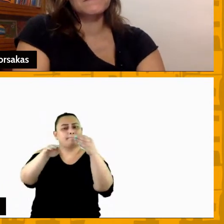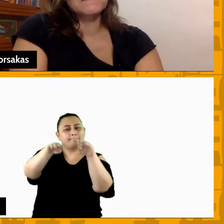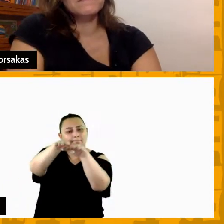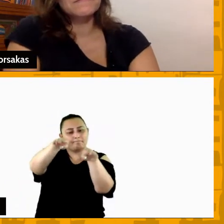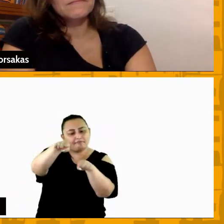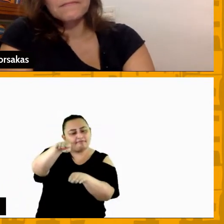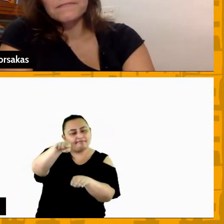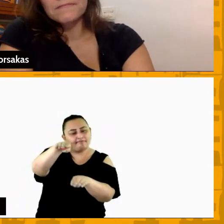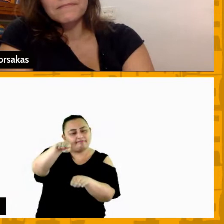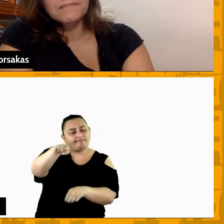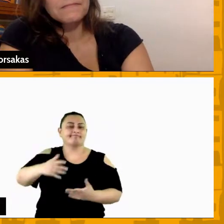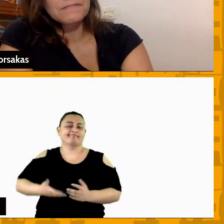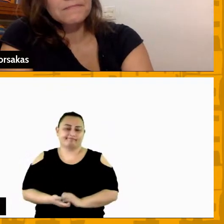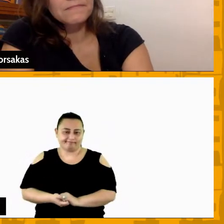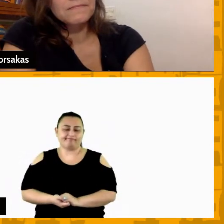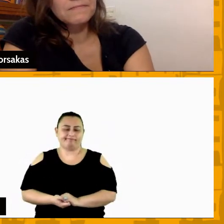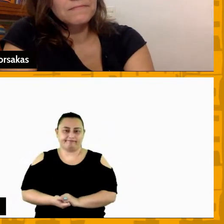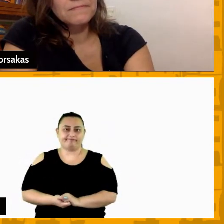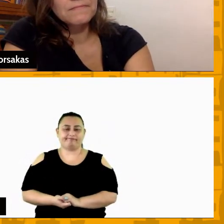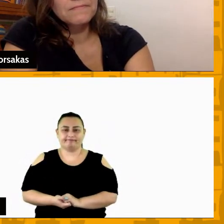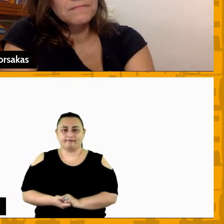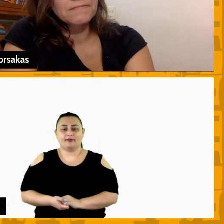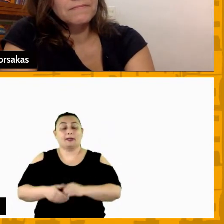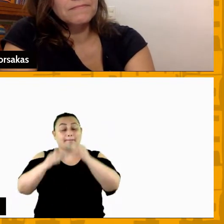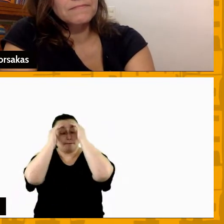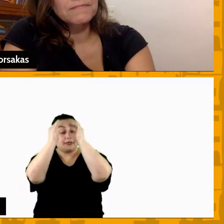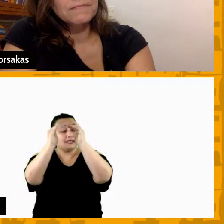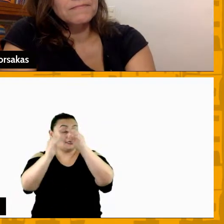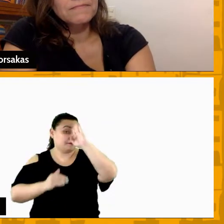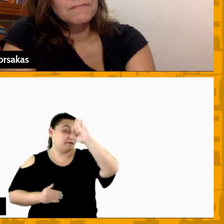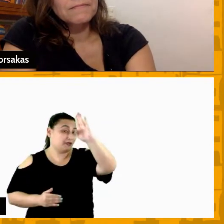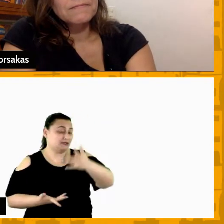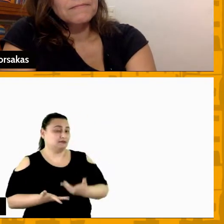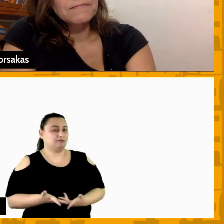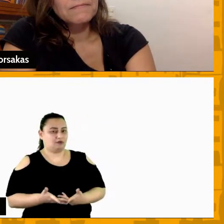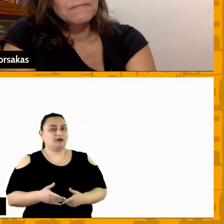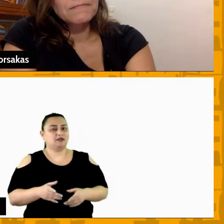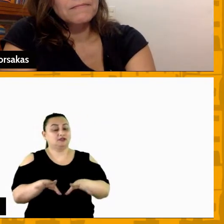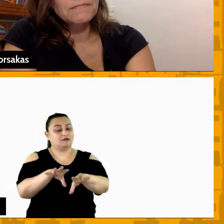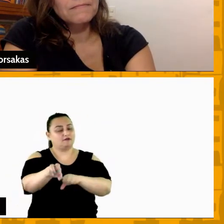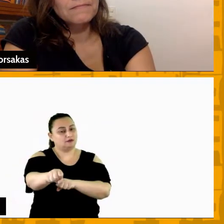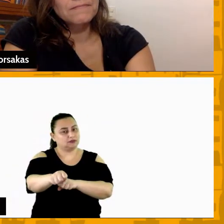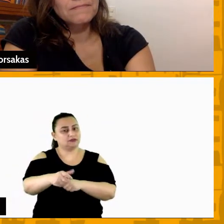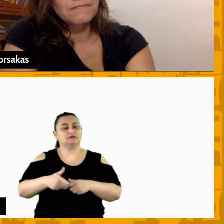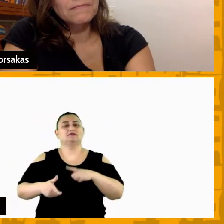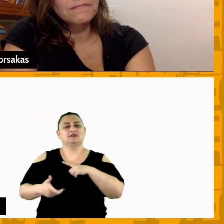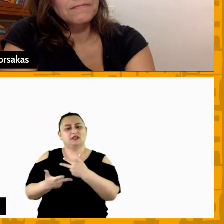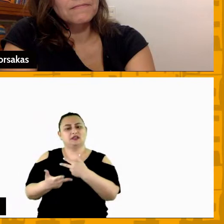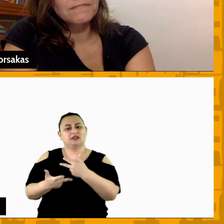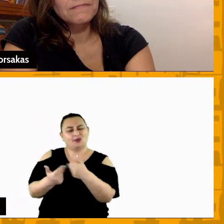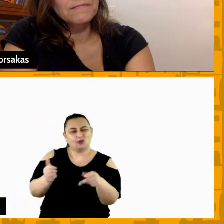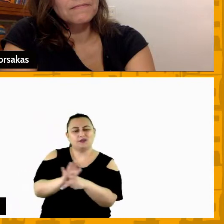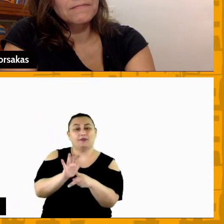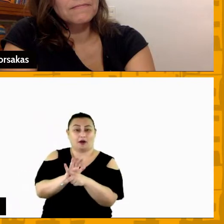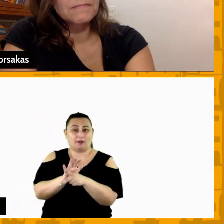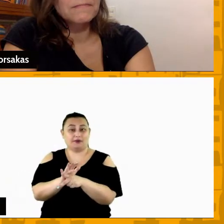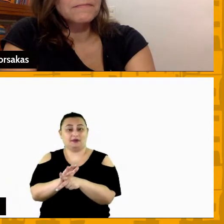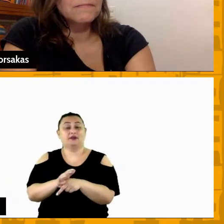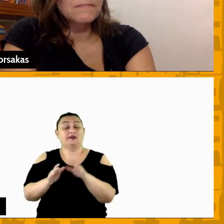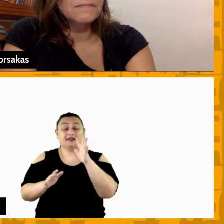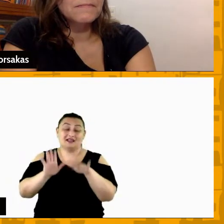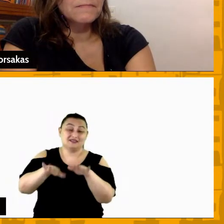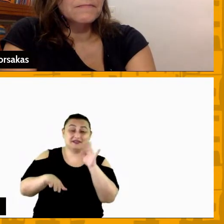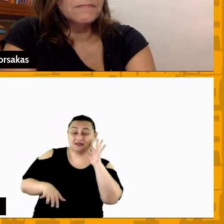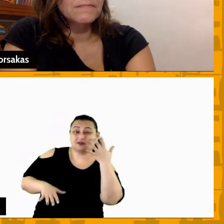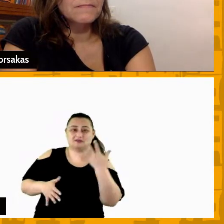principalmente na formação existe algumas outras coisas de fair play que às vezes acontecem